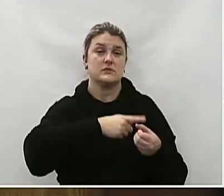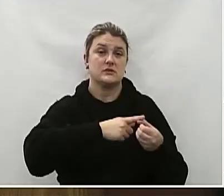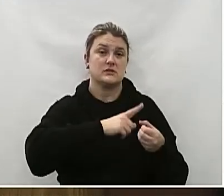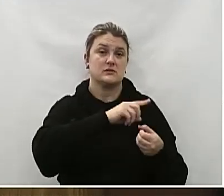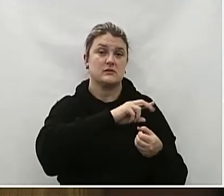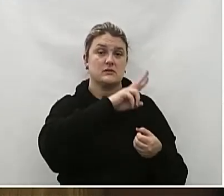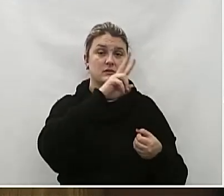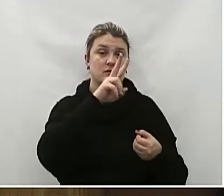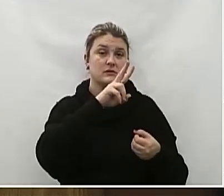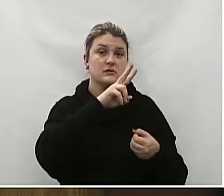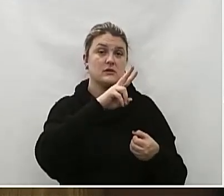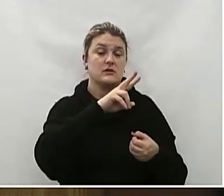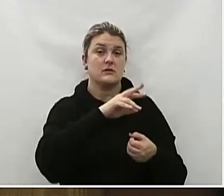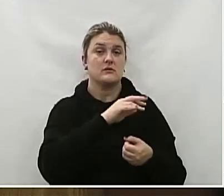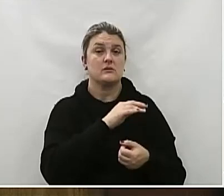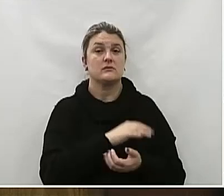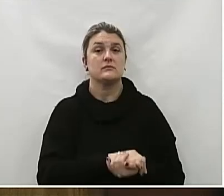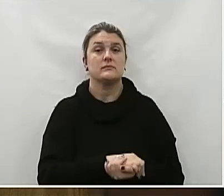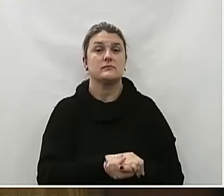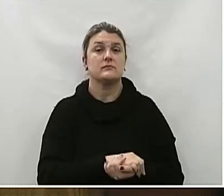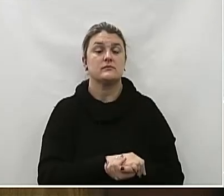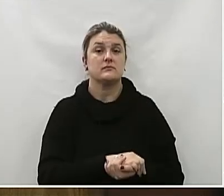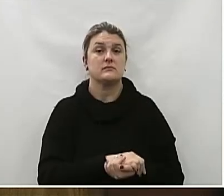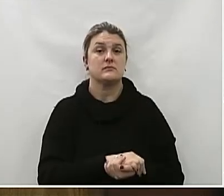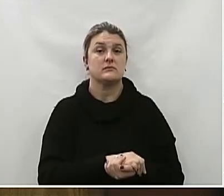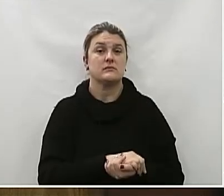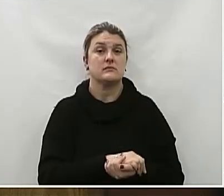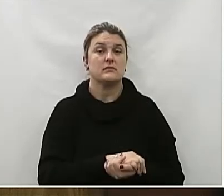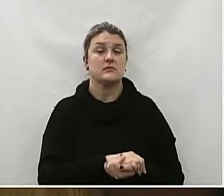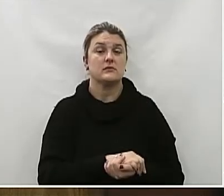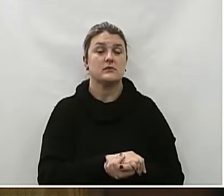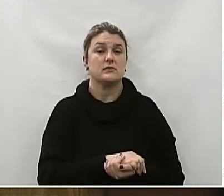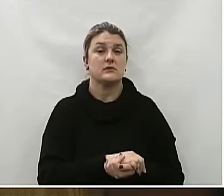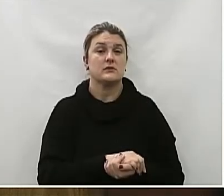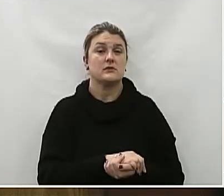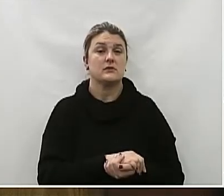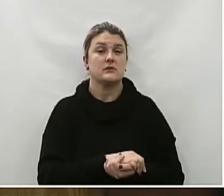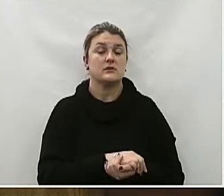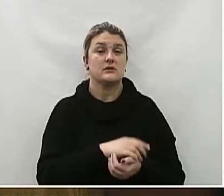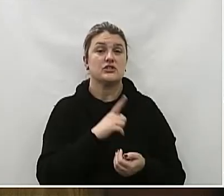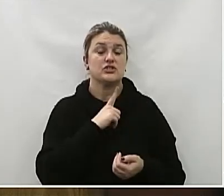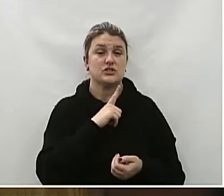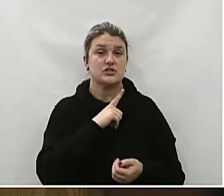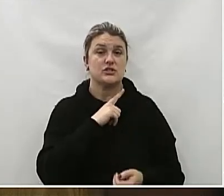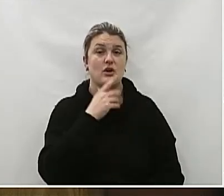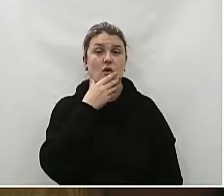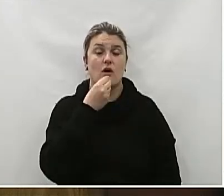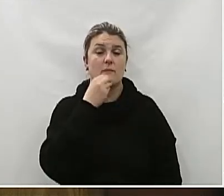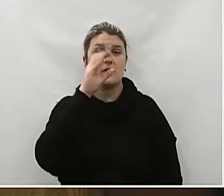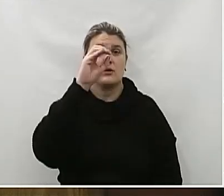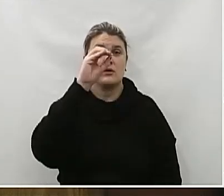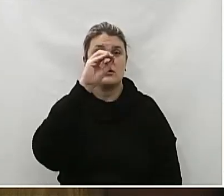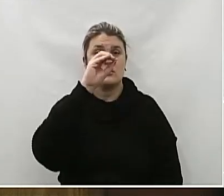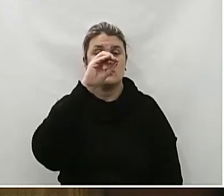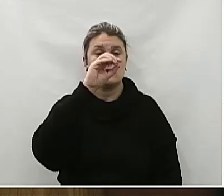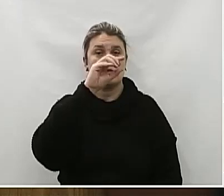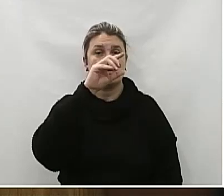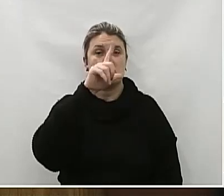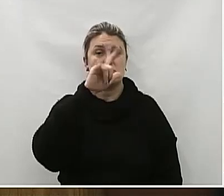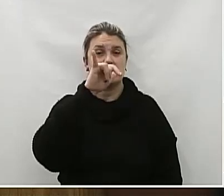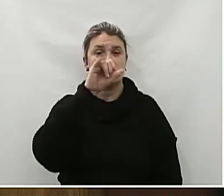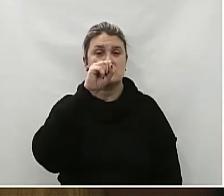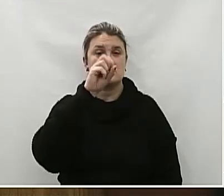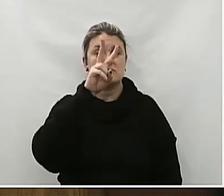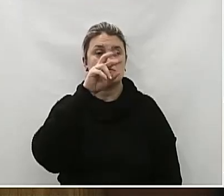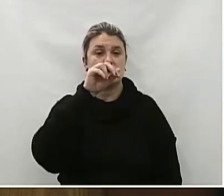da Vitória Comandante-tenente Coronel Elisvaldo Balbino Dos Santos Comandante Do 27º Batalhão De Polícia Militar